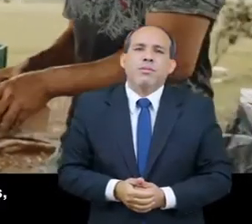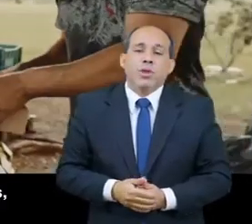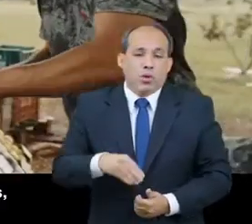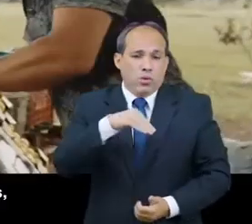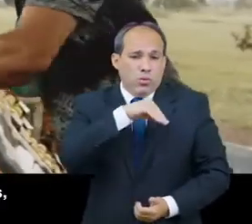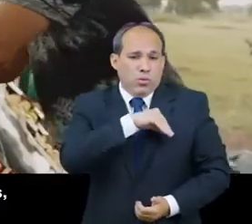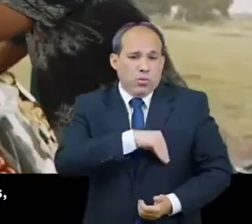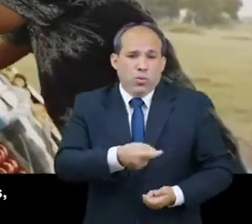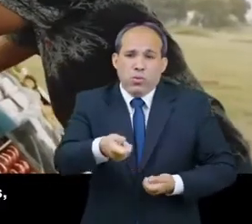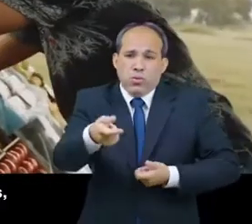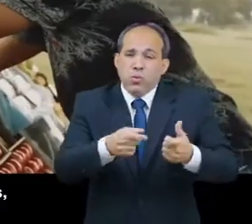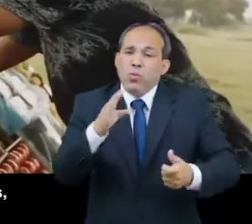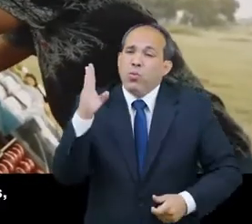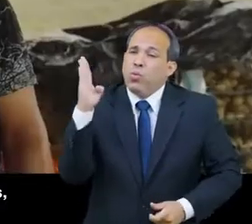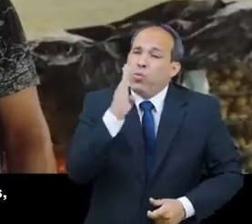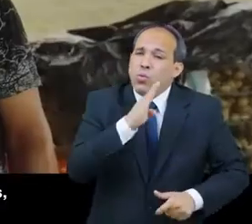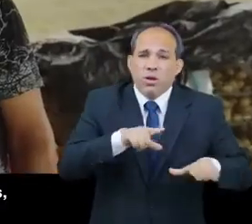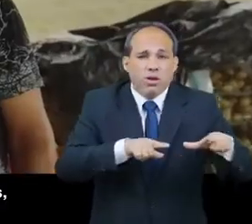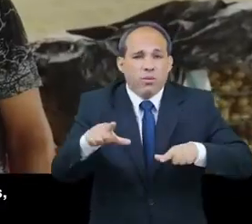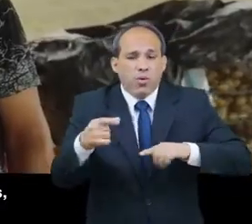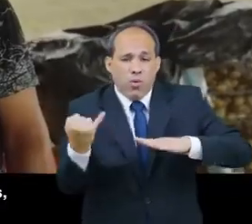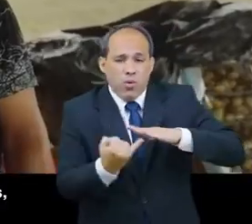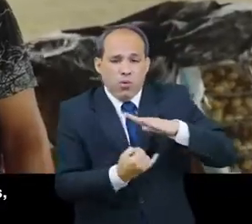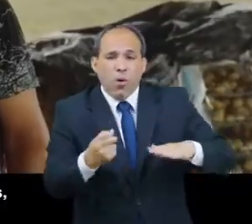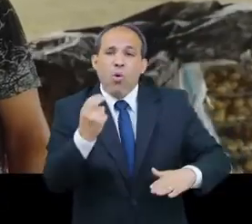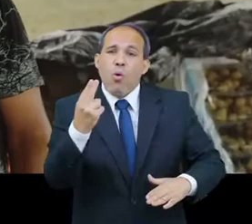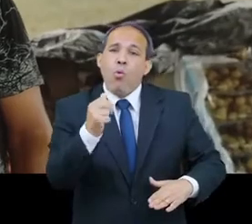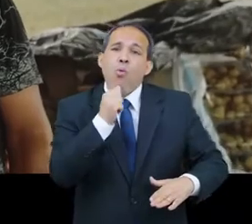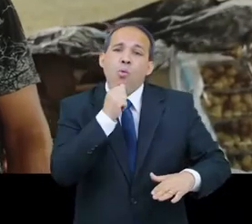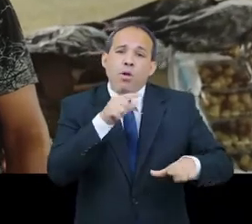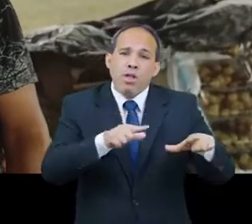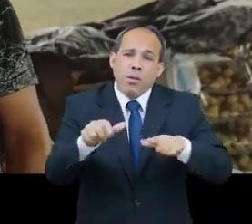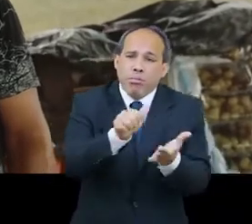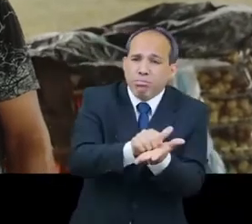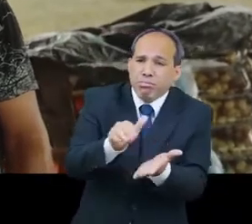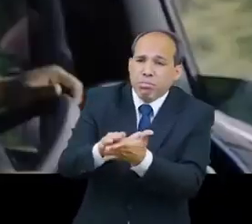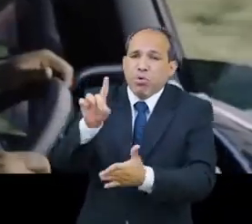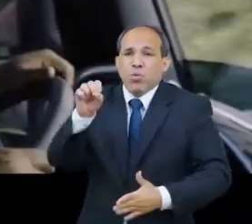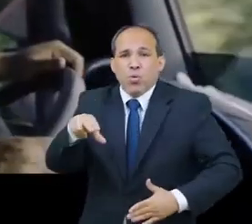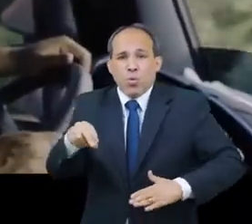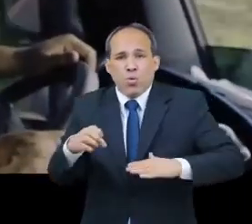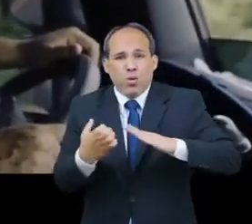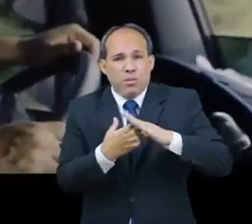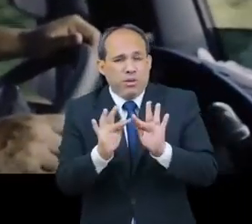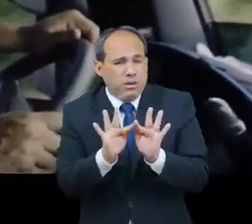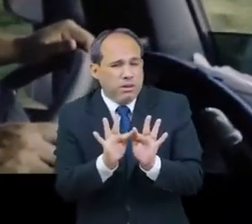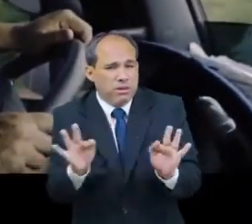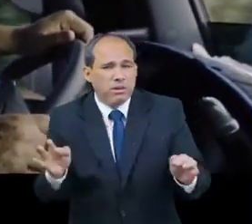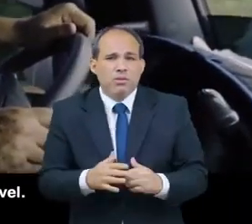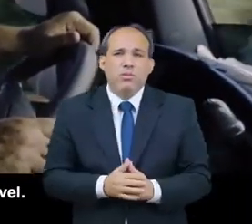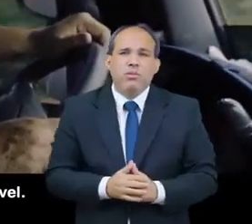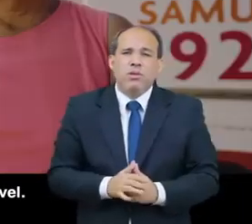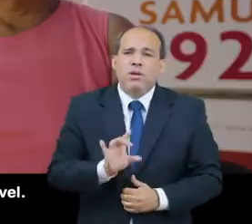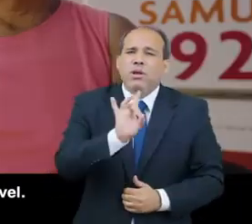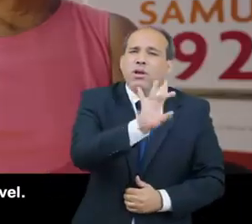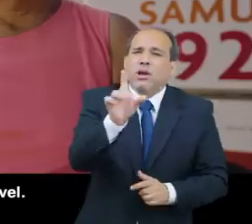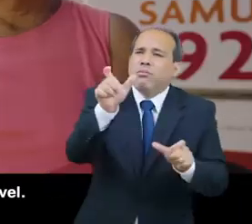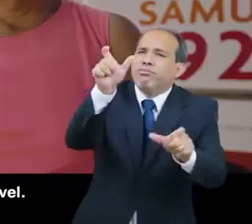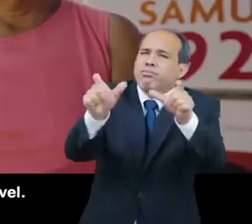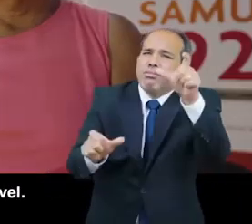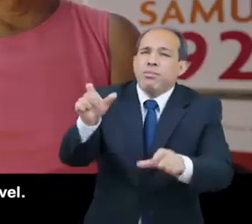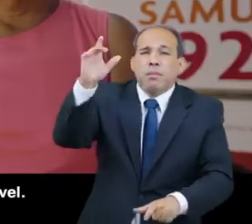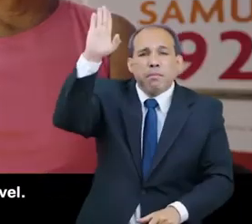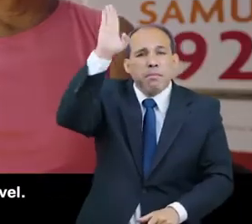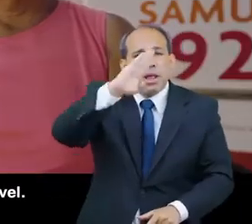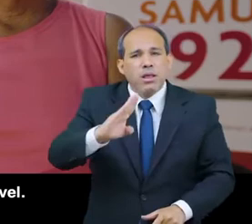Auxílio emergencial a trabalhadores informais, desempregados, microempreendedores, a todos